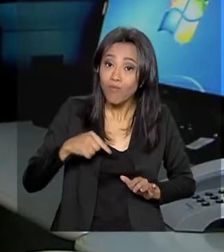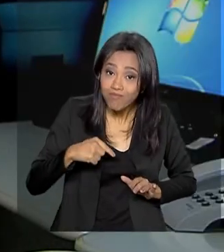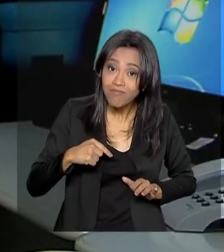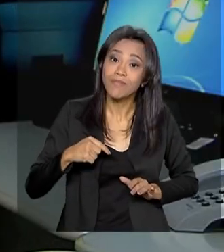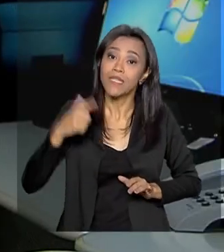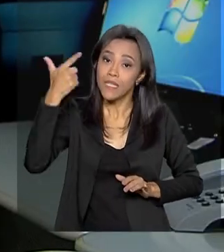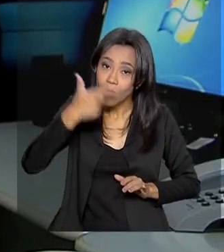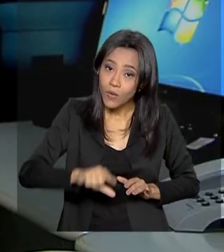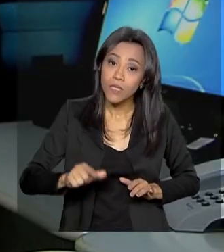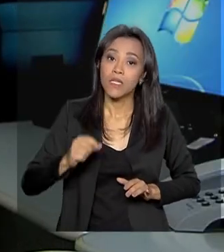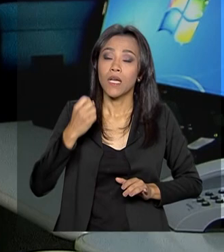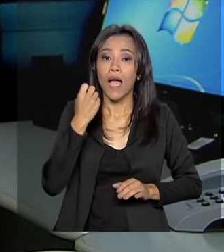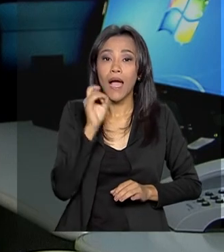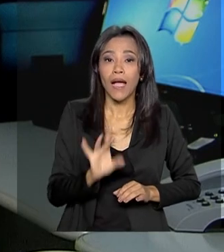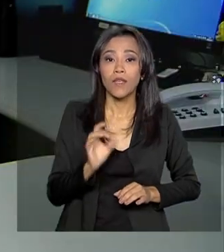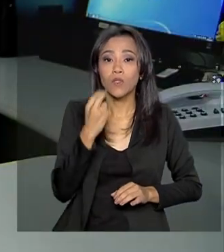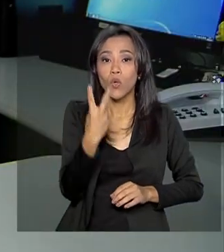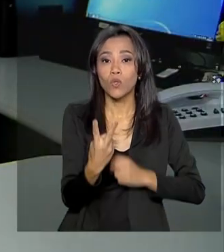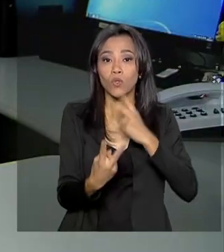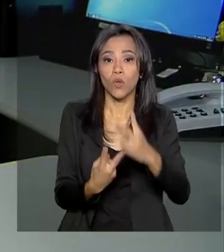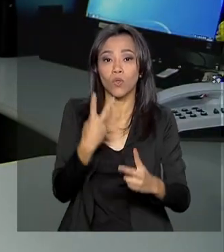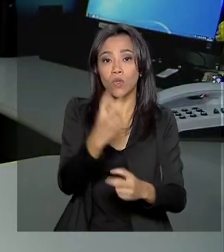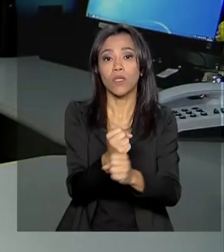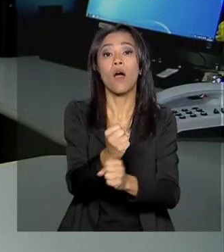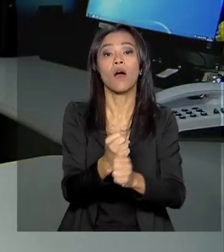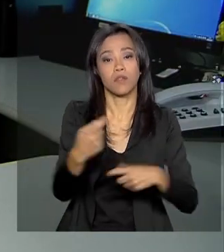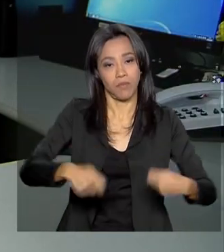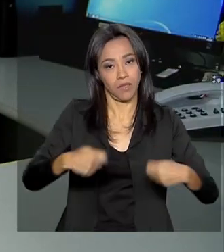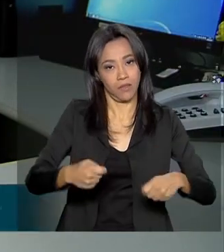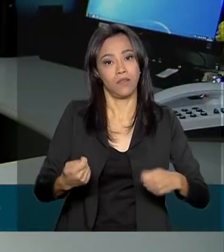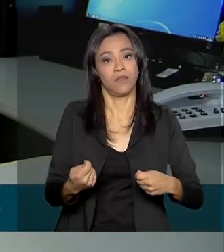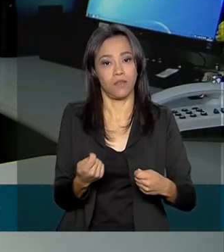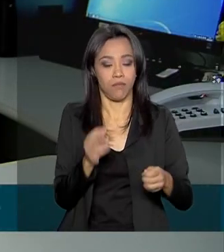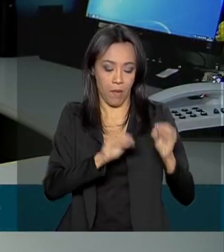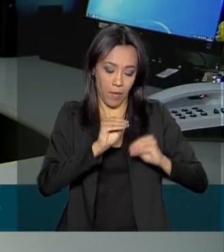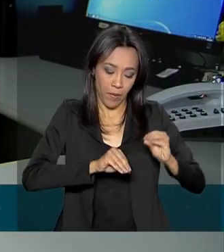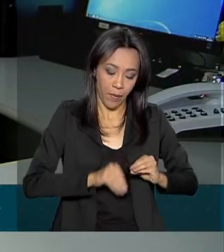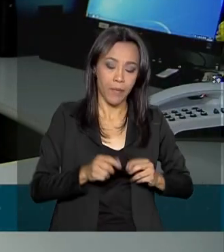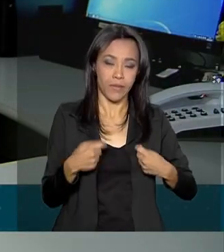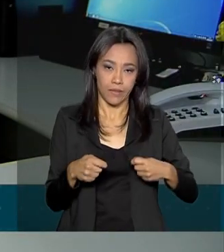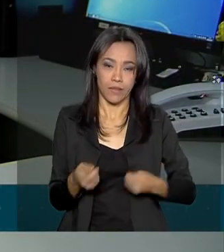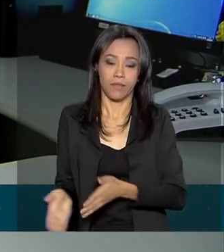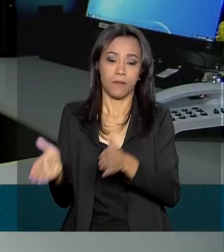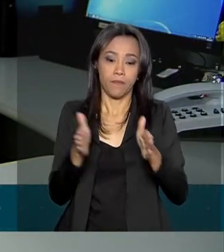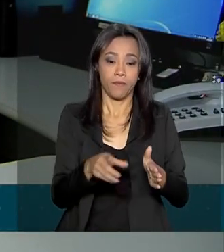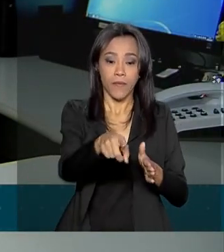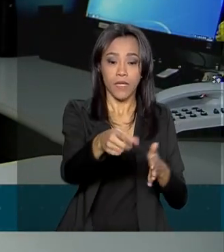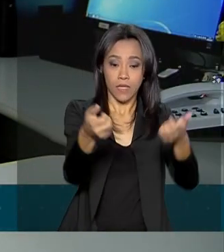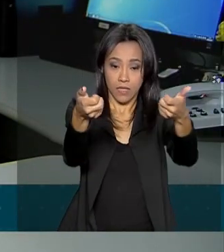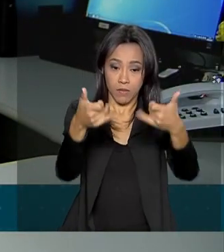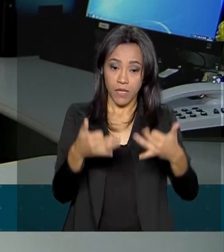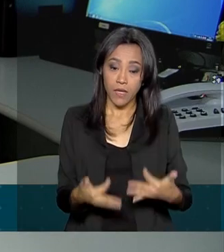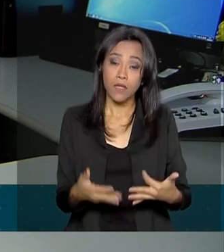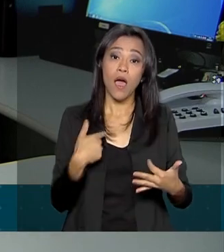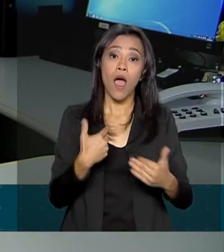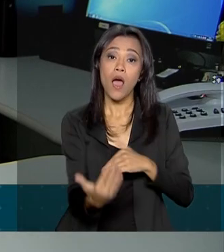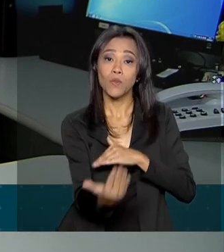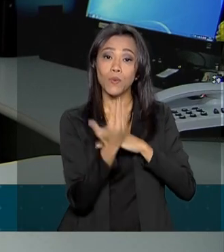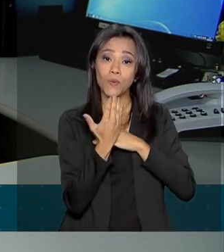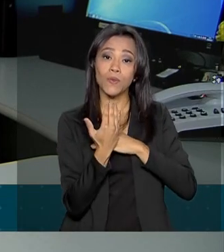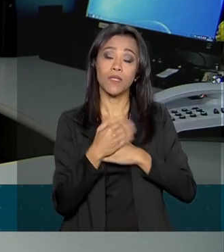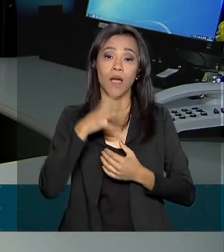inscrição a cada dois anos. Esse cadastro possibilita o idoso de ter benefícios.